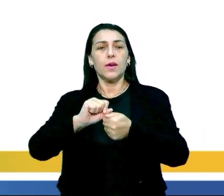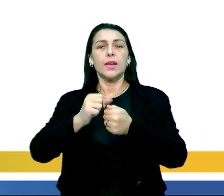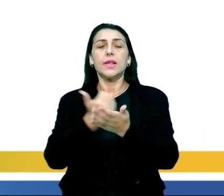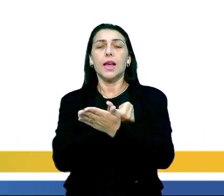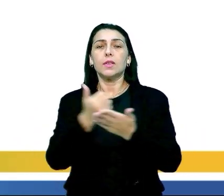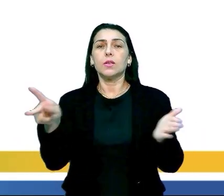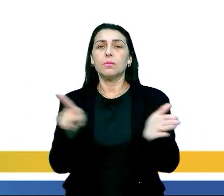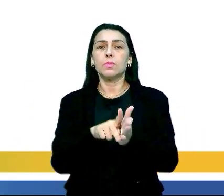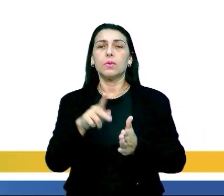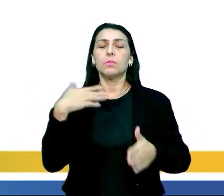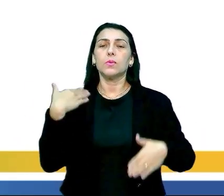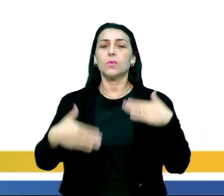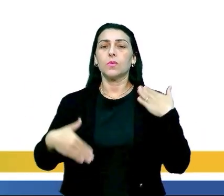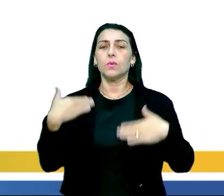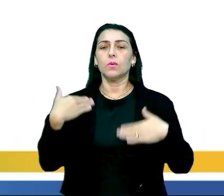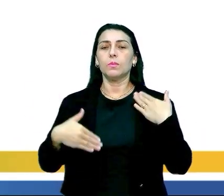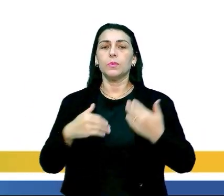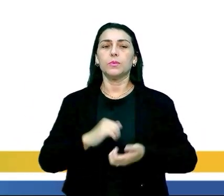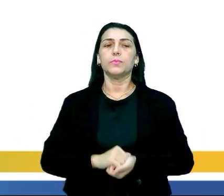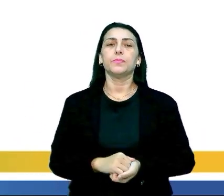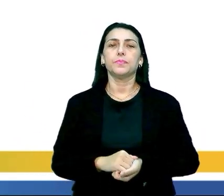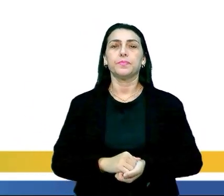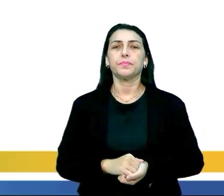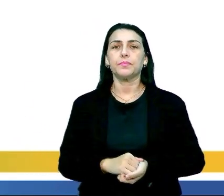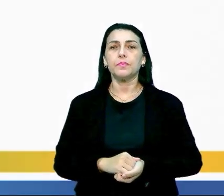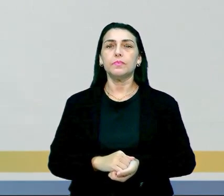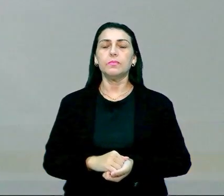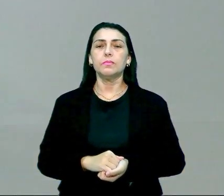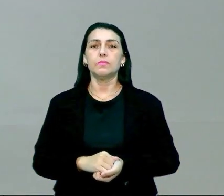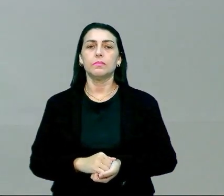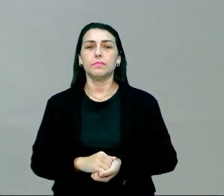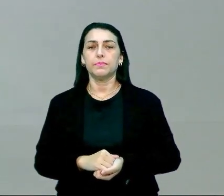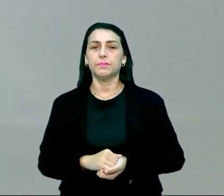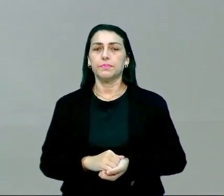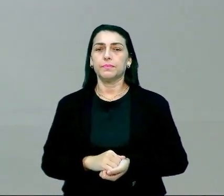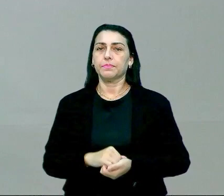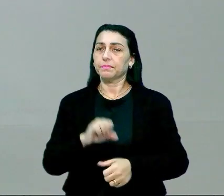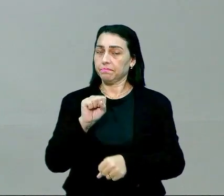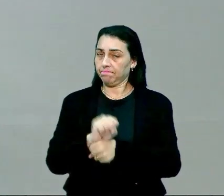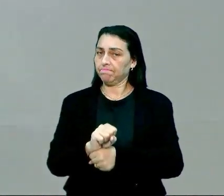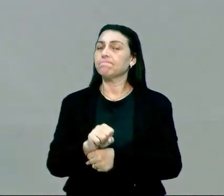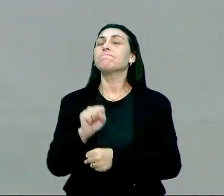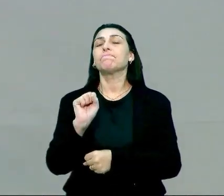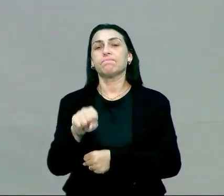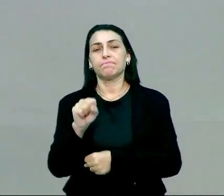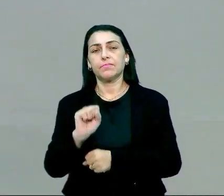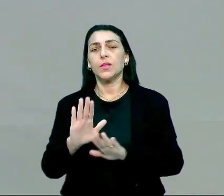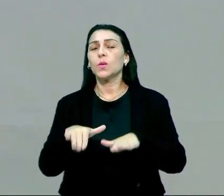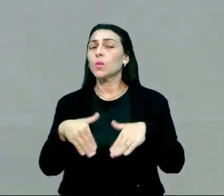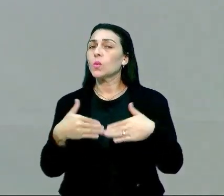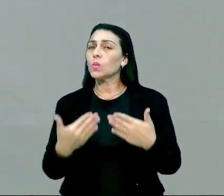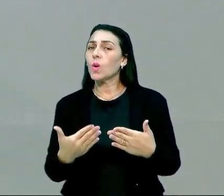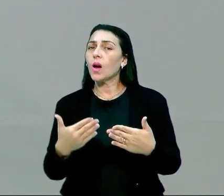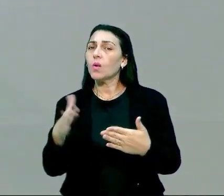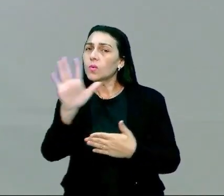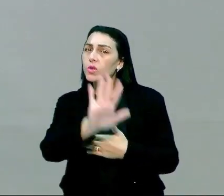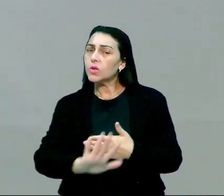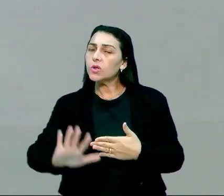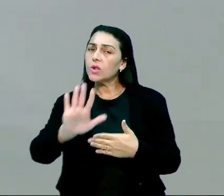humano de realizar ações com o corpo. Faço outra pausa? Faço outra pausa. Qual o direcionamento geral?